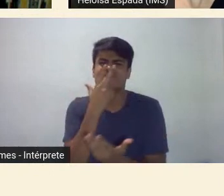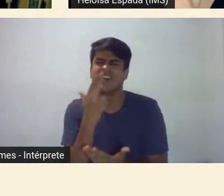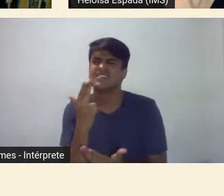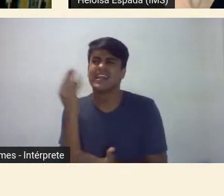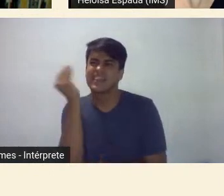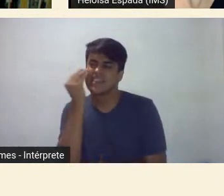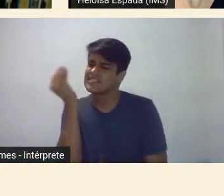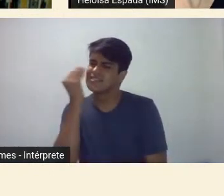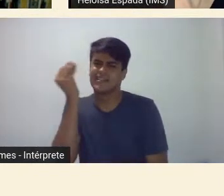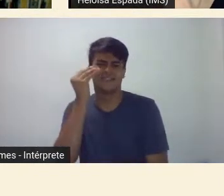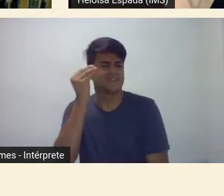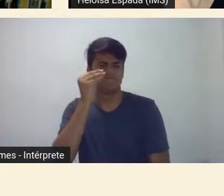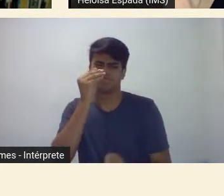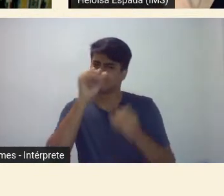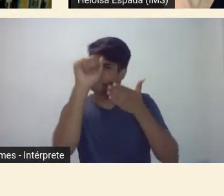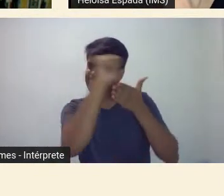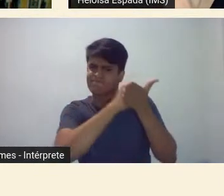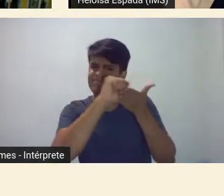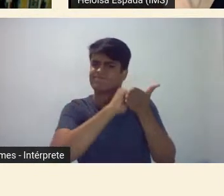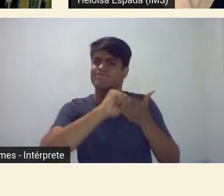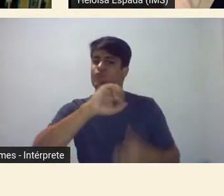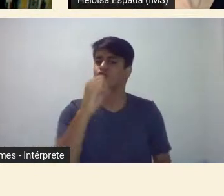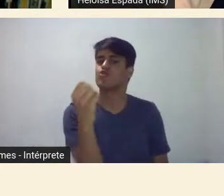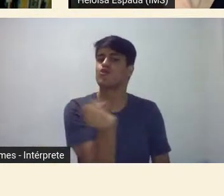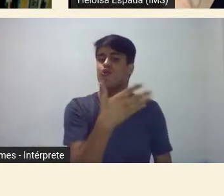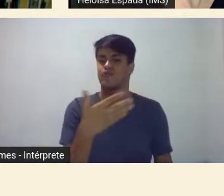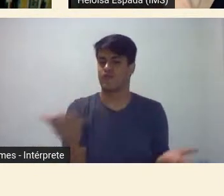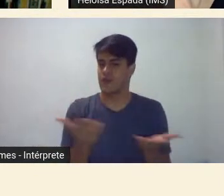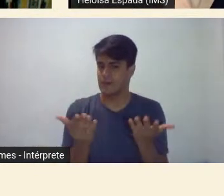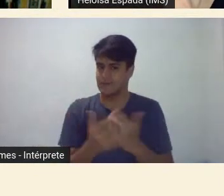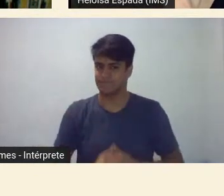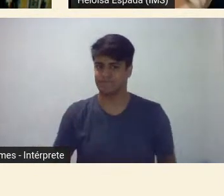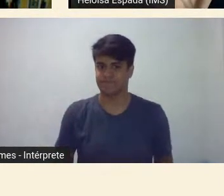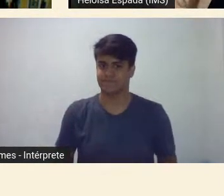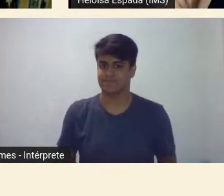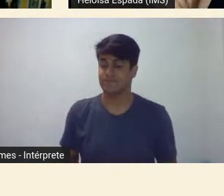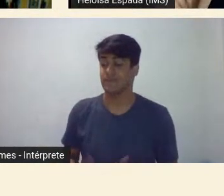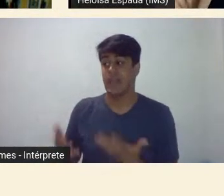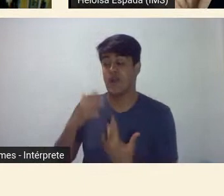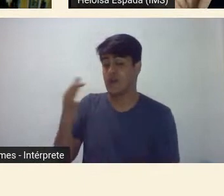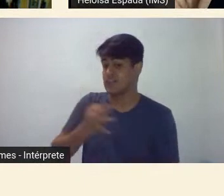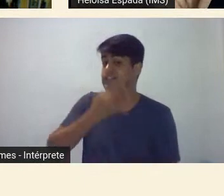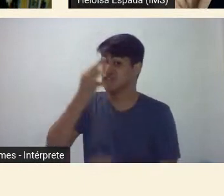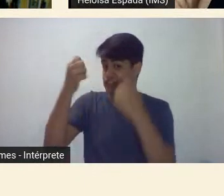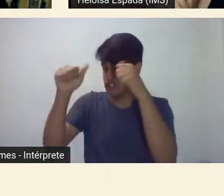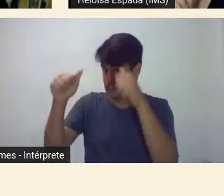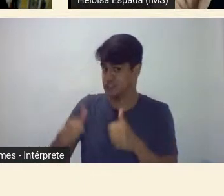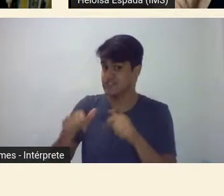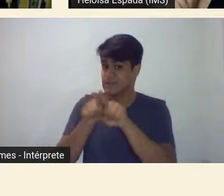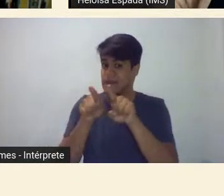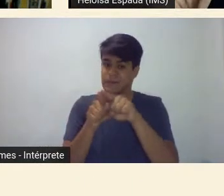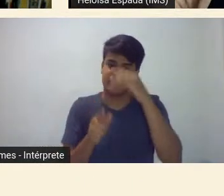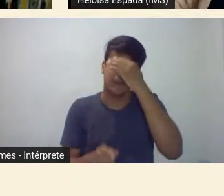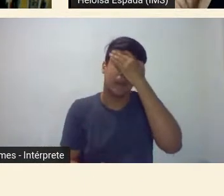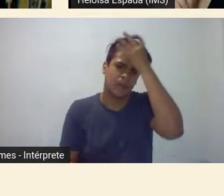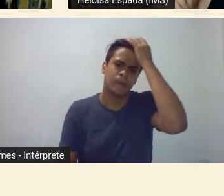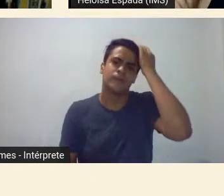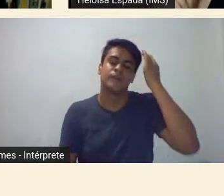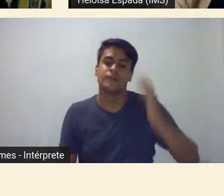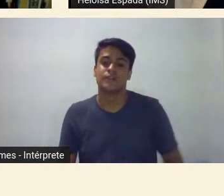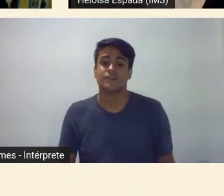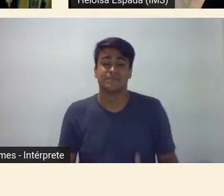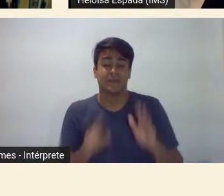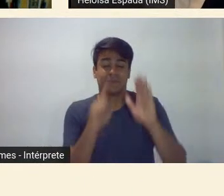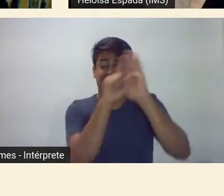rasurar e inventar novas perspectivas e agora a crítica agora a crítica gente tem muitas